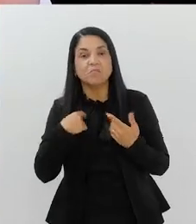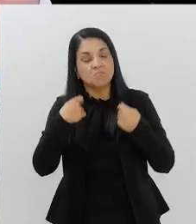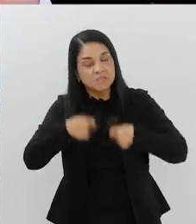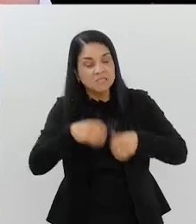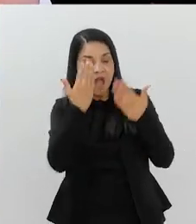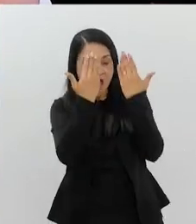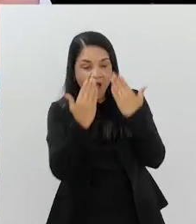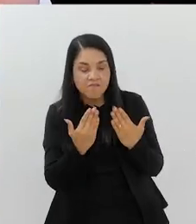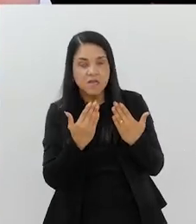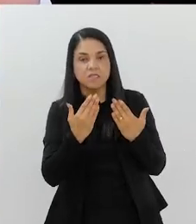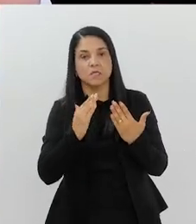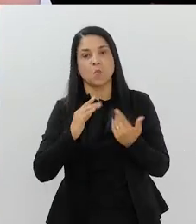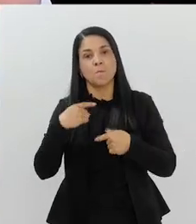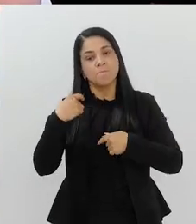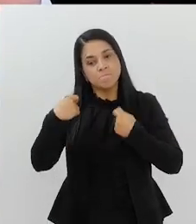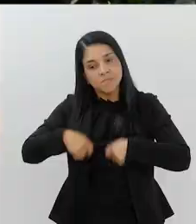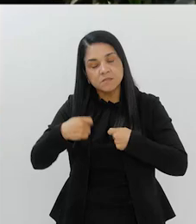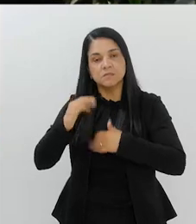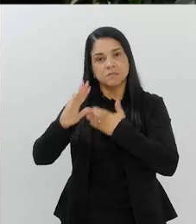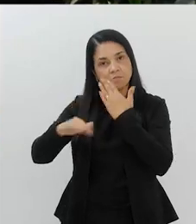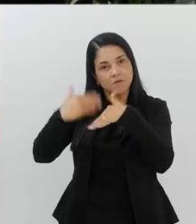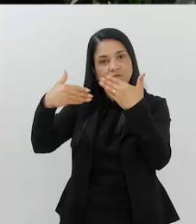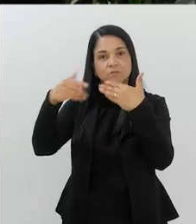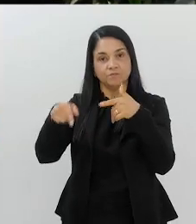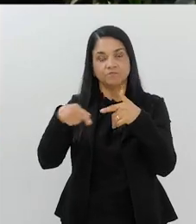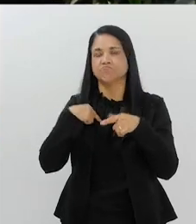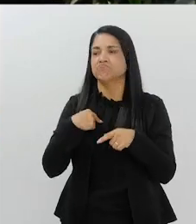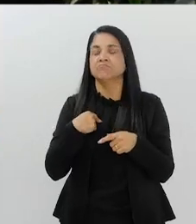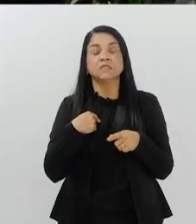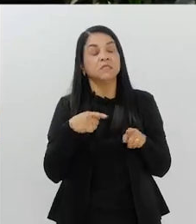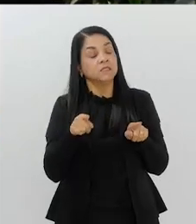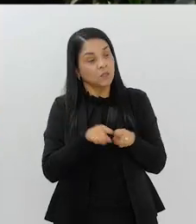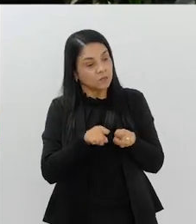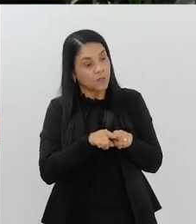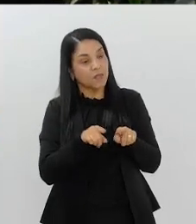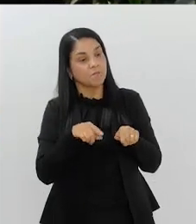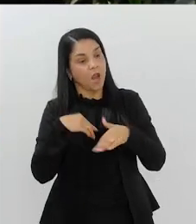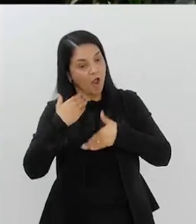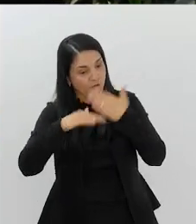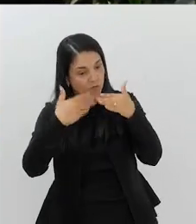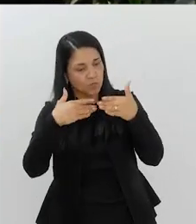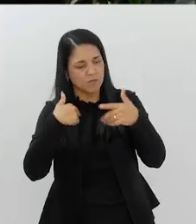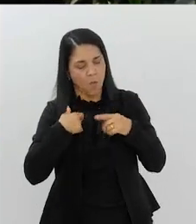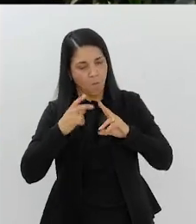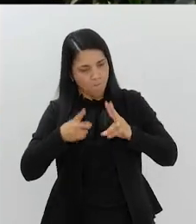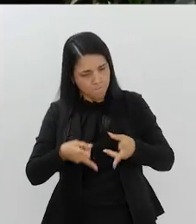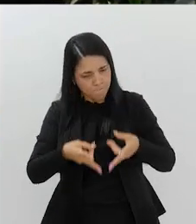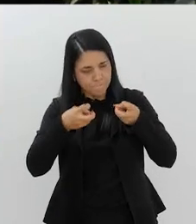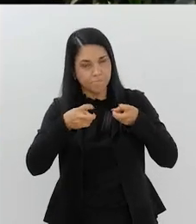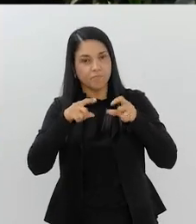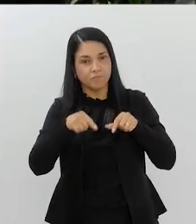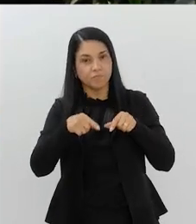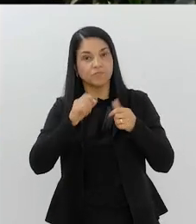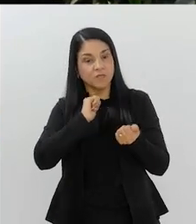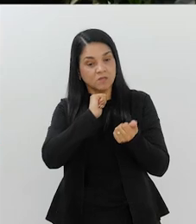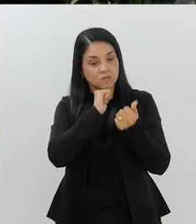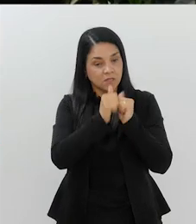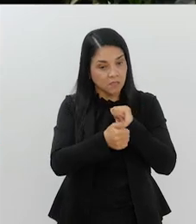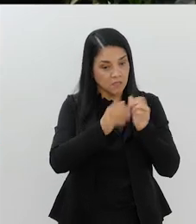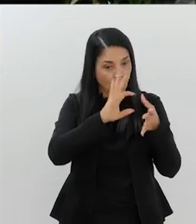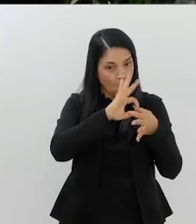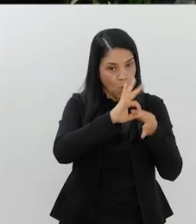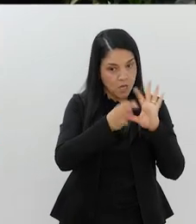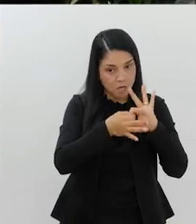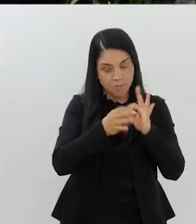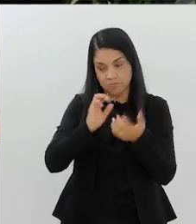avaliação para essa evolução, Rui. Agora, para ter também essa evolução, e o que a gente nota também entre os atletas